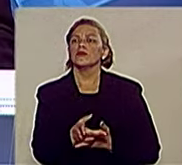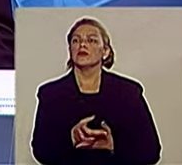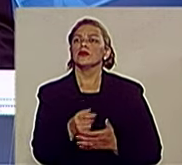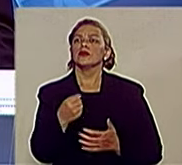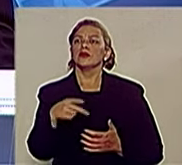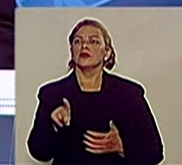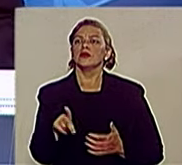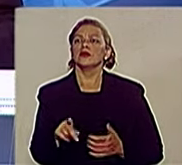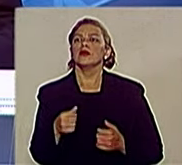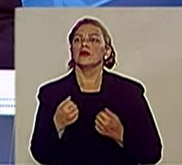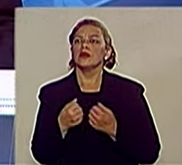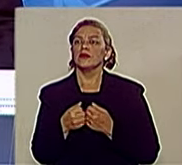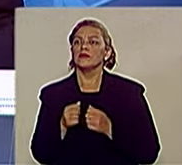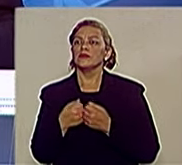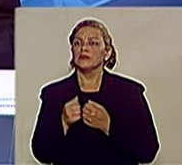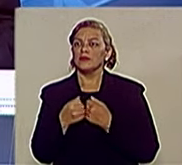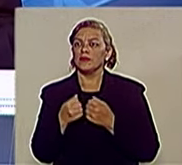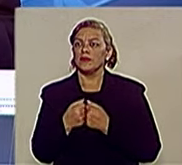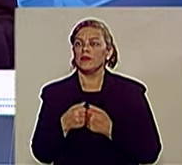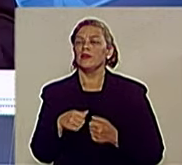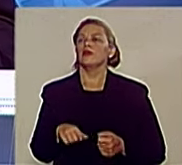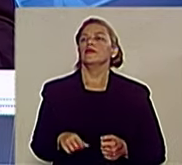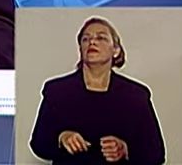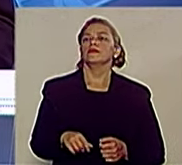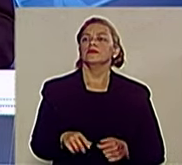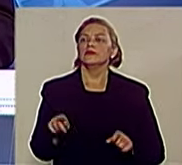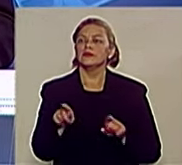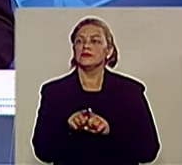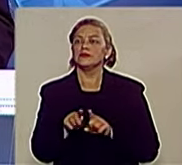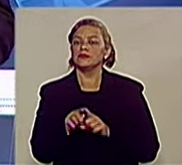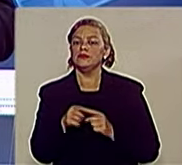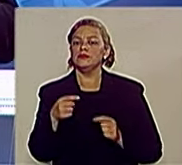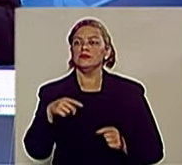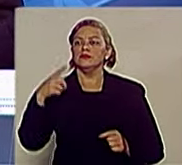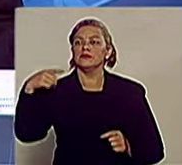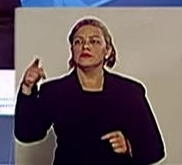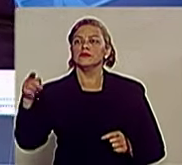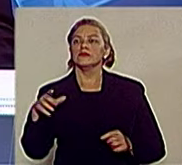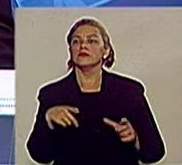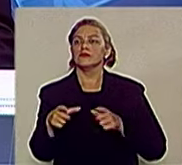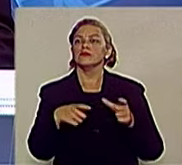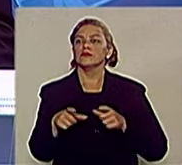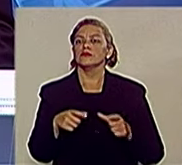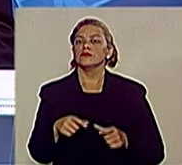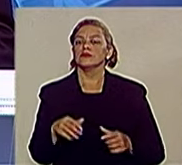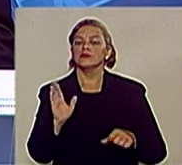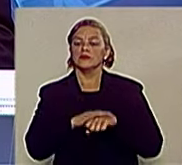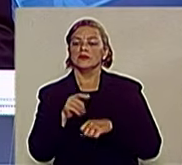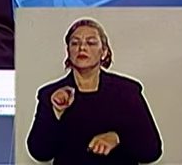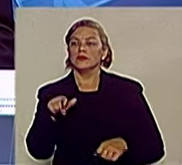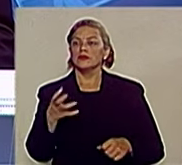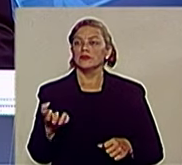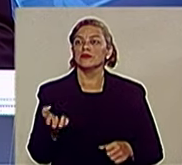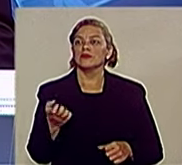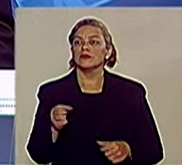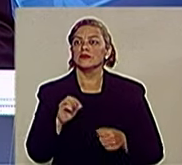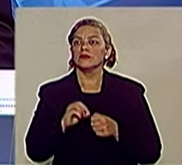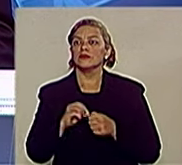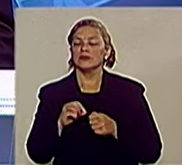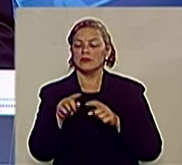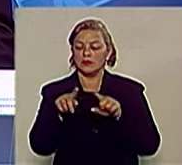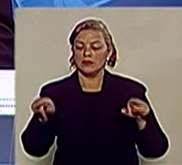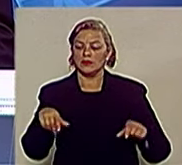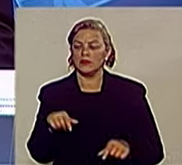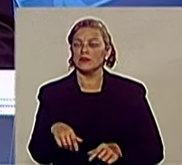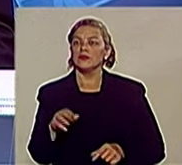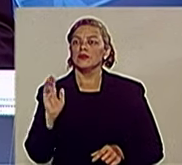quintal da sua casa. Obras sem a menor necessidade, que não beneficiam a população, como eu poderia dizer, por exemplo, o